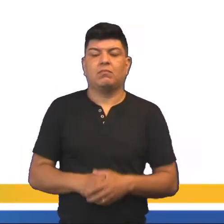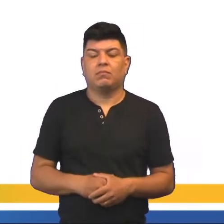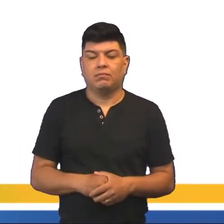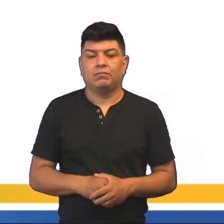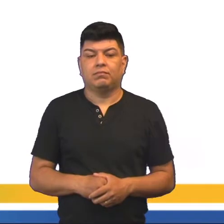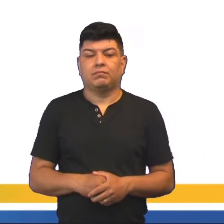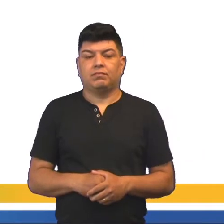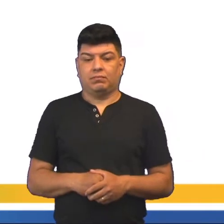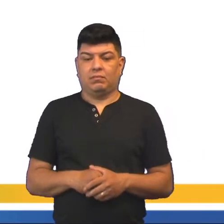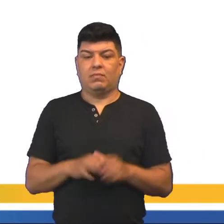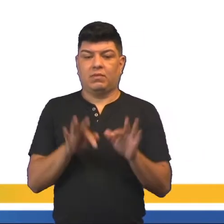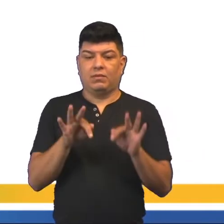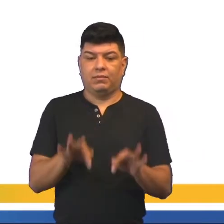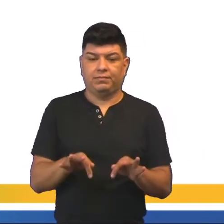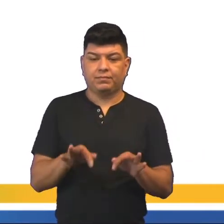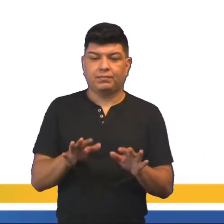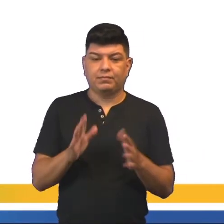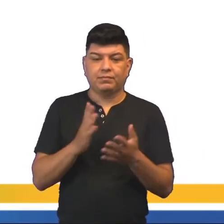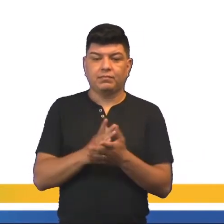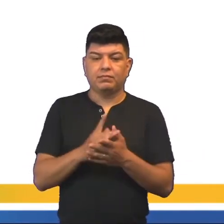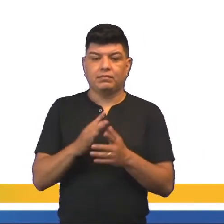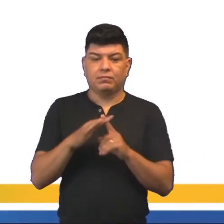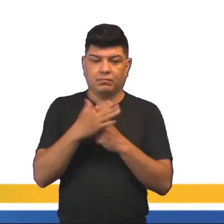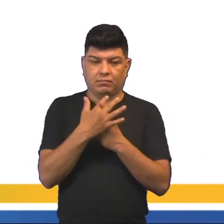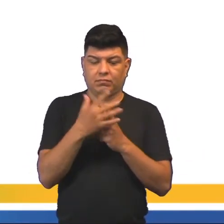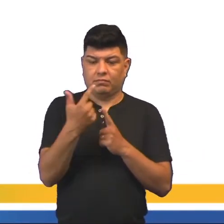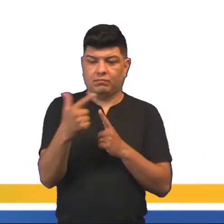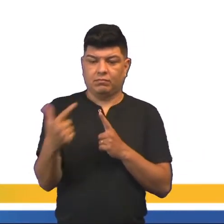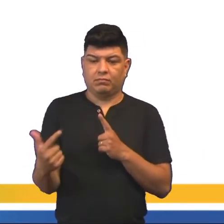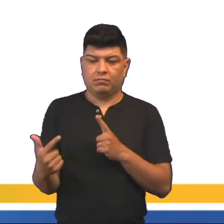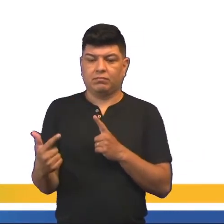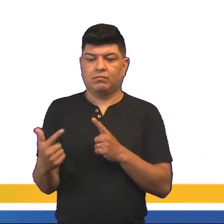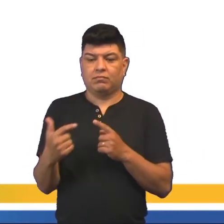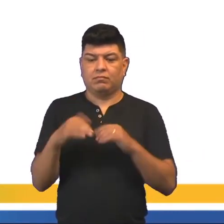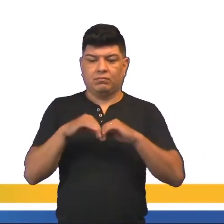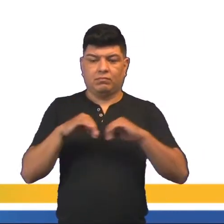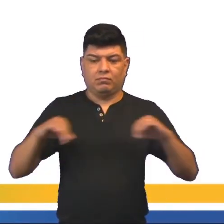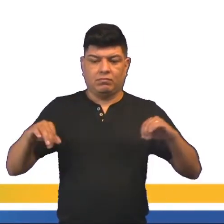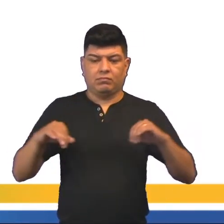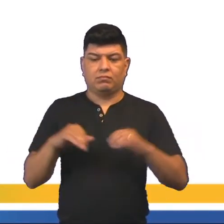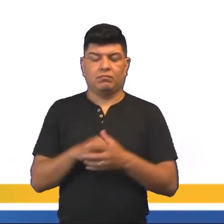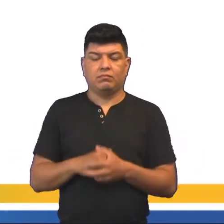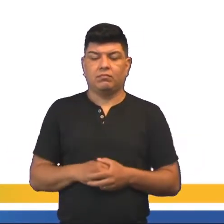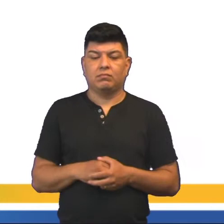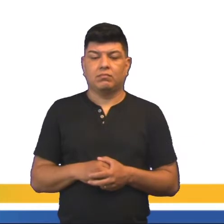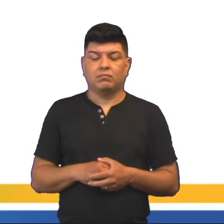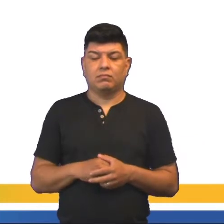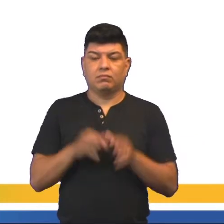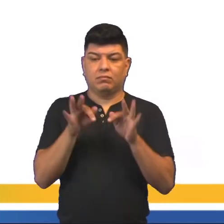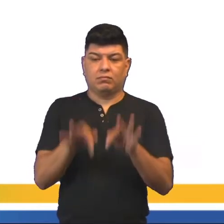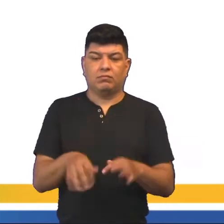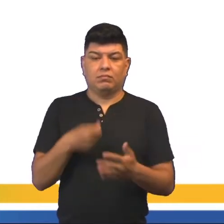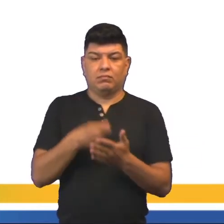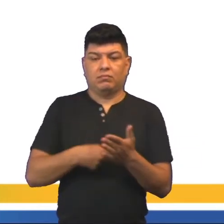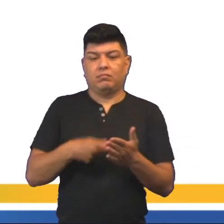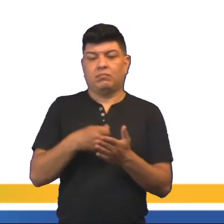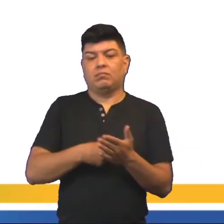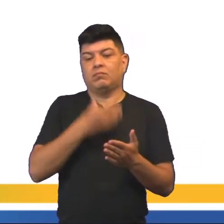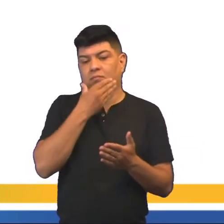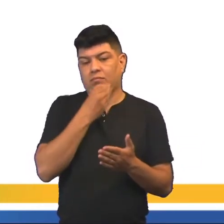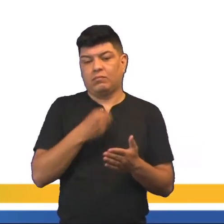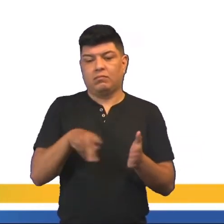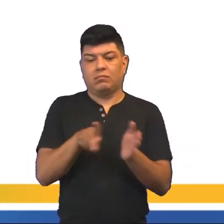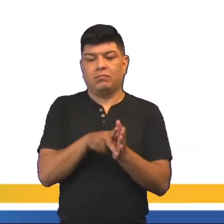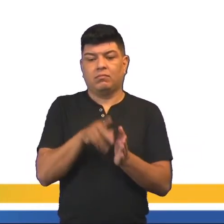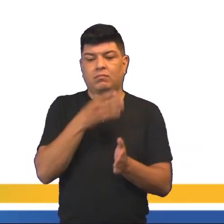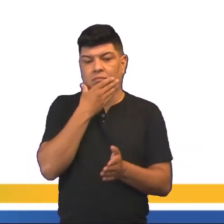burguesia e o proletariado. Aqui no socialismo não existe essa divisão de classes. O fim da exploração do homem pelo